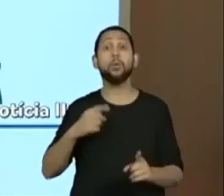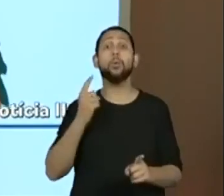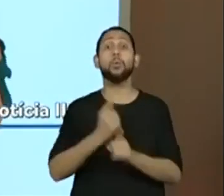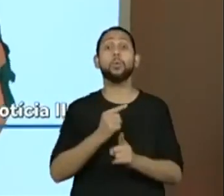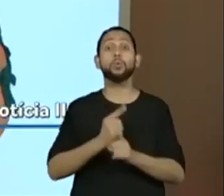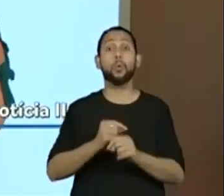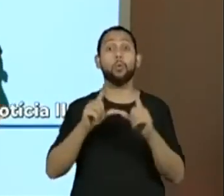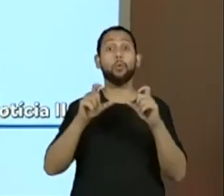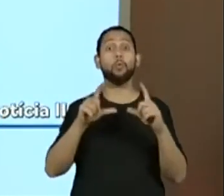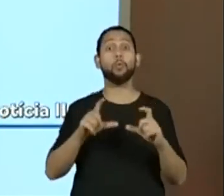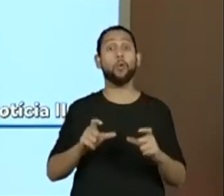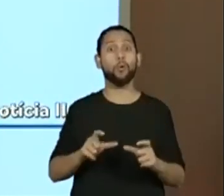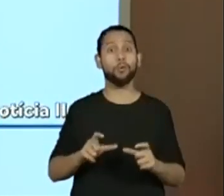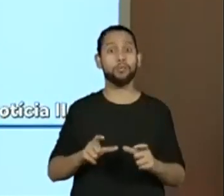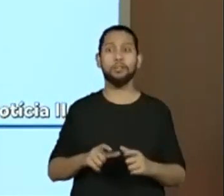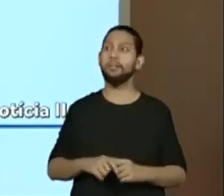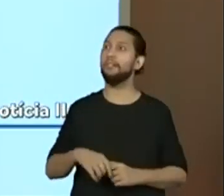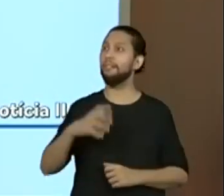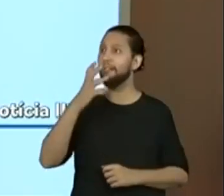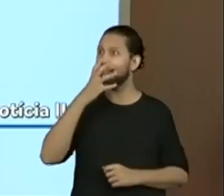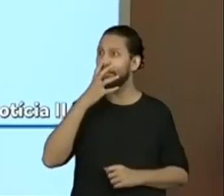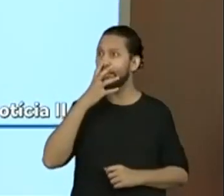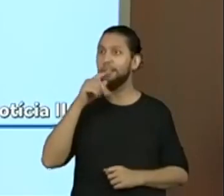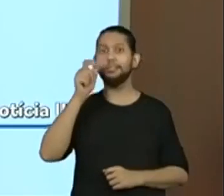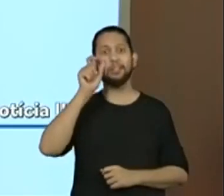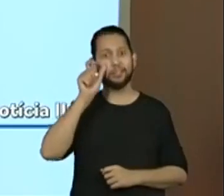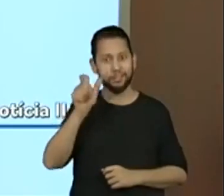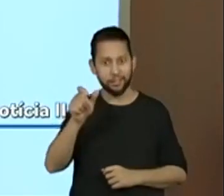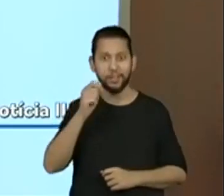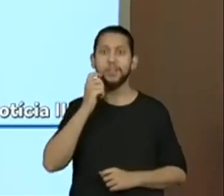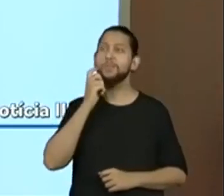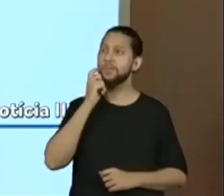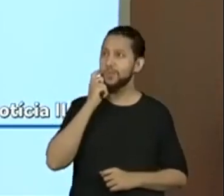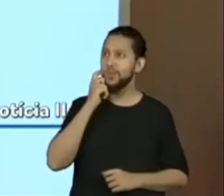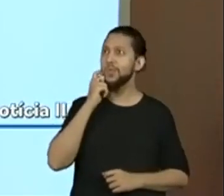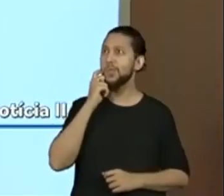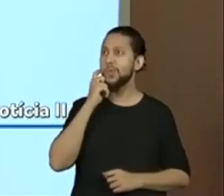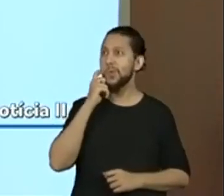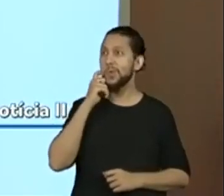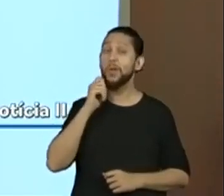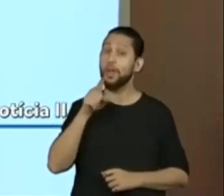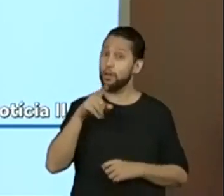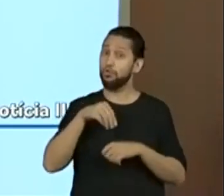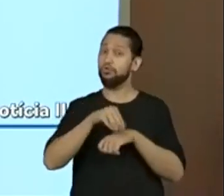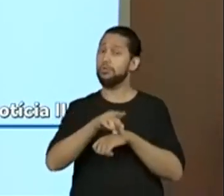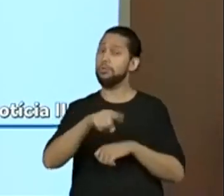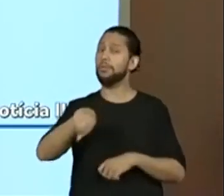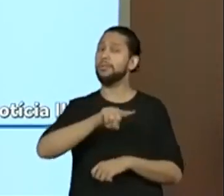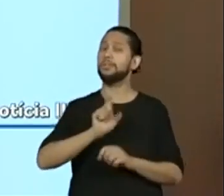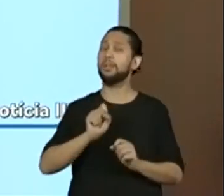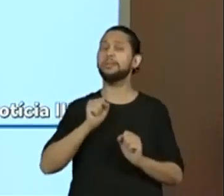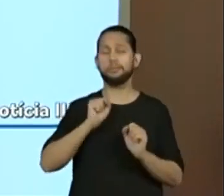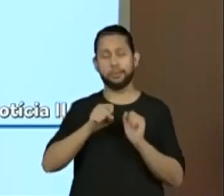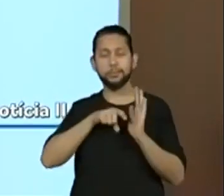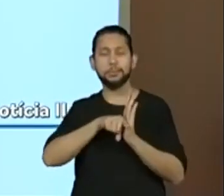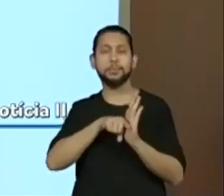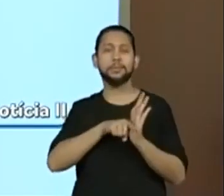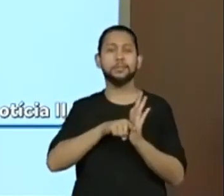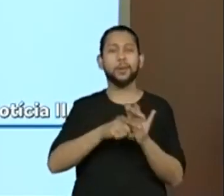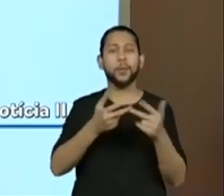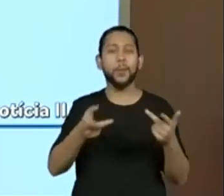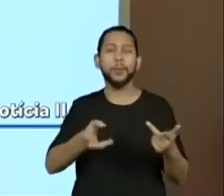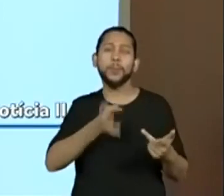fotos desse jogo da memória. Olha que interessante. Então, também fica como dica para vocês ampliarem o seu